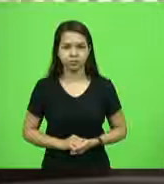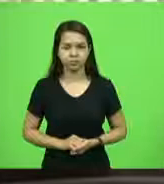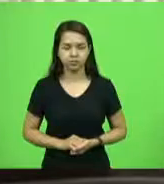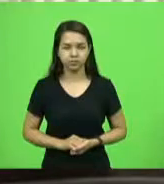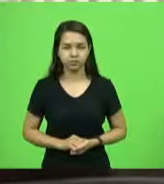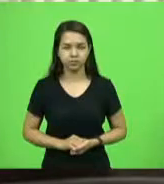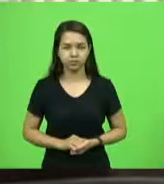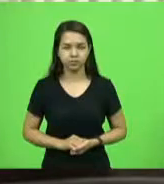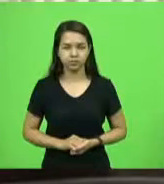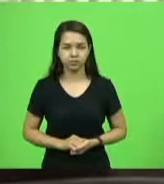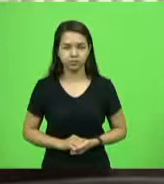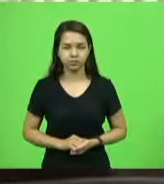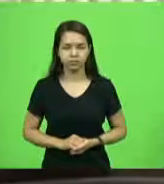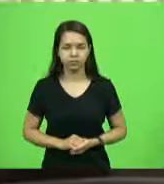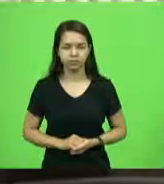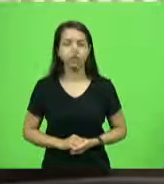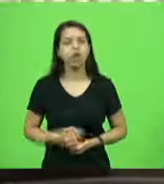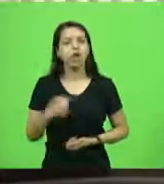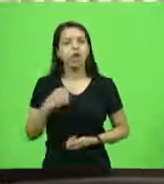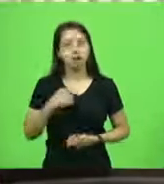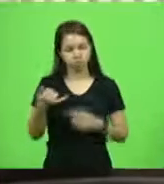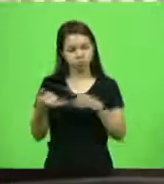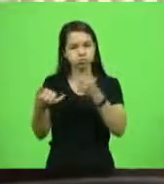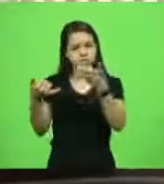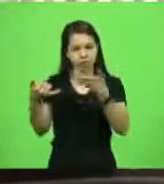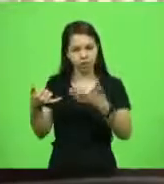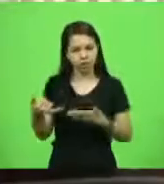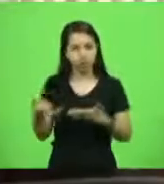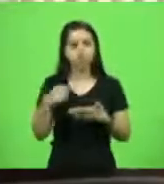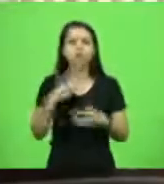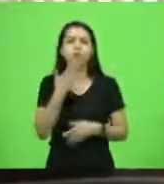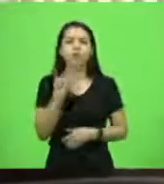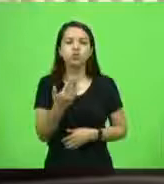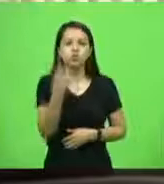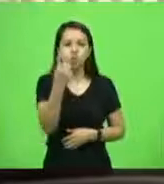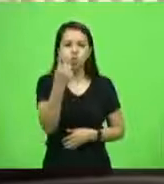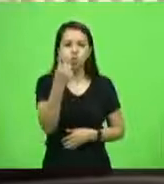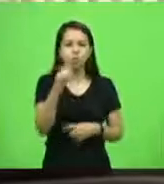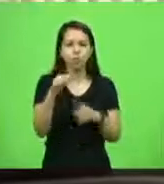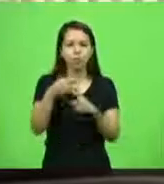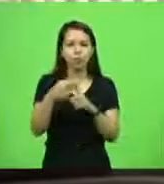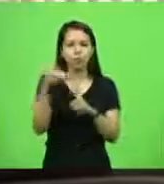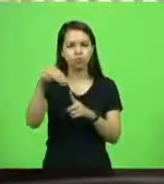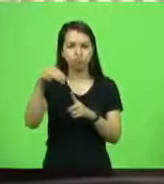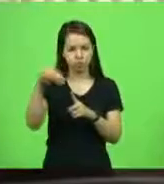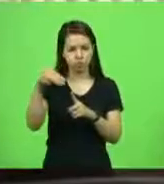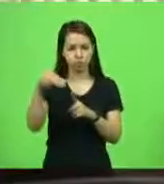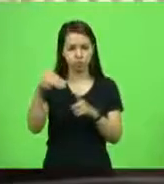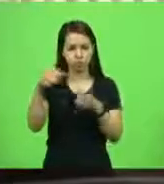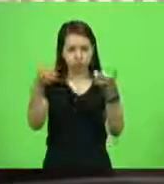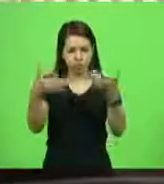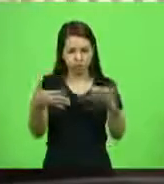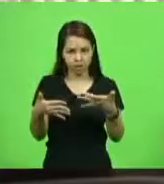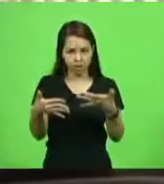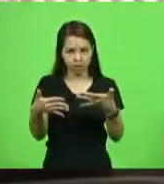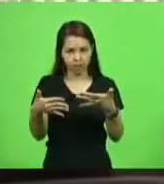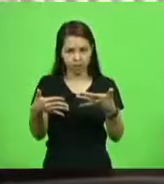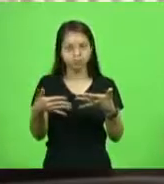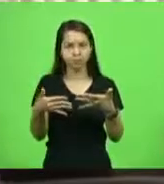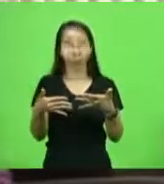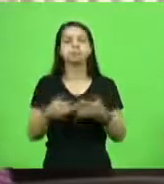que me chamou a atenção, eu pediria mais um minutinho, presidente, para que a gente pudesse encerrar esse assunto. Mais um minuto para o deputado.